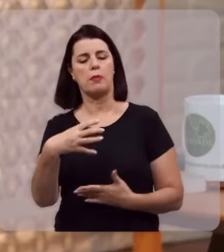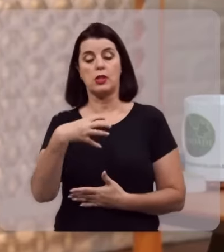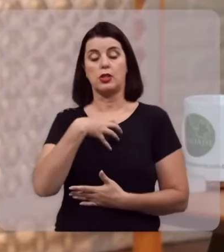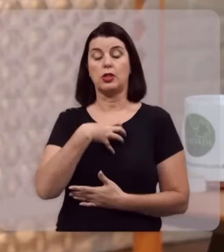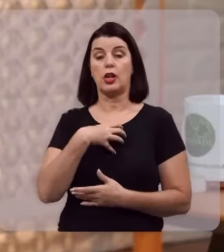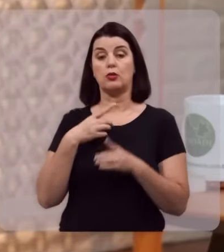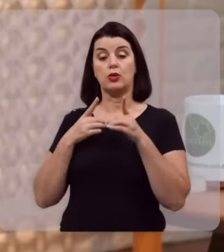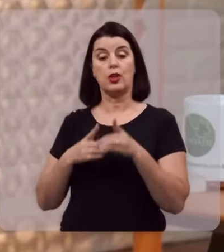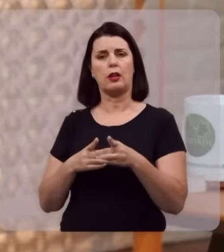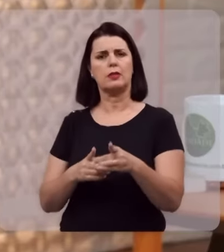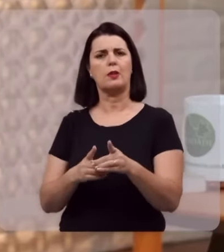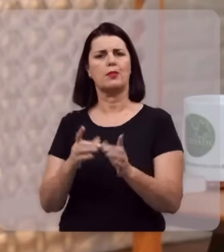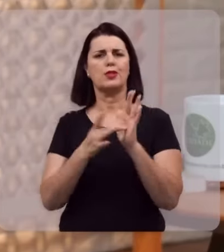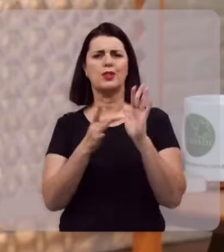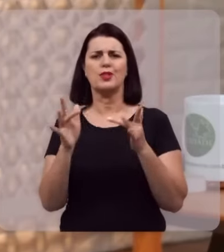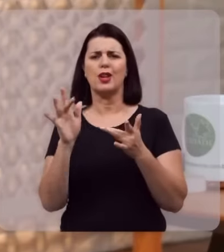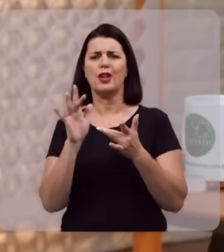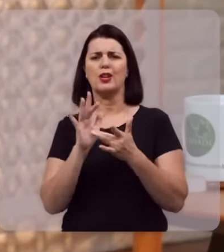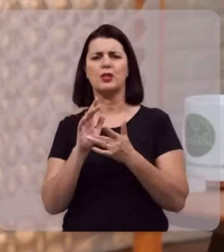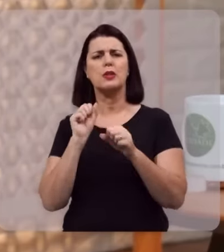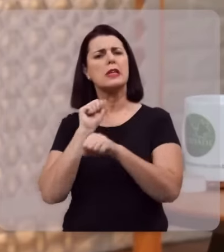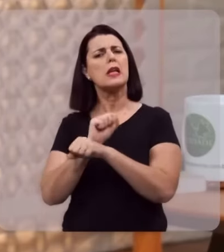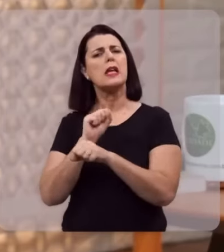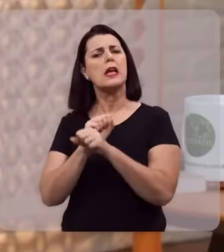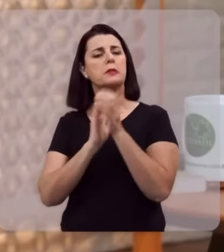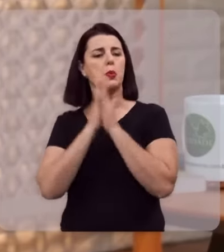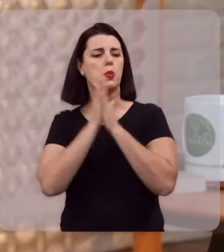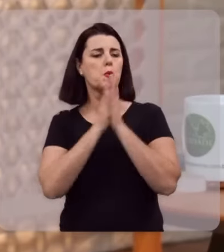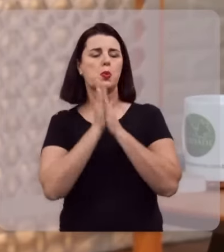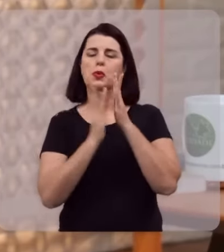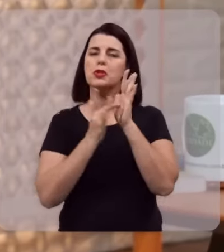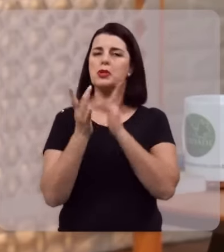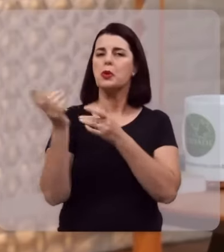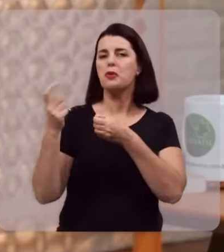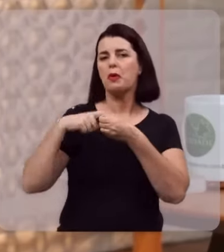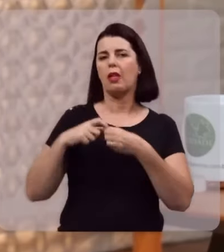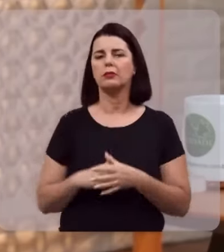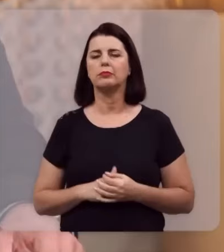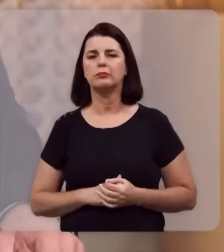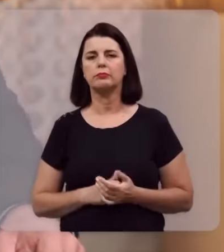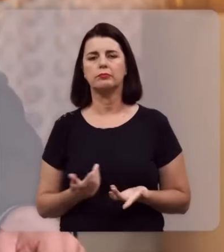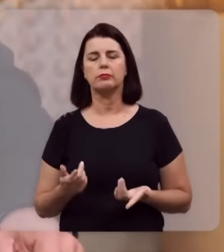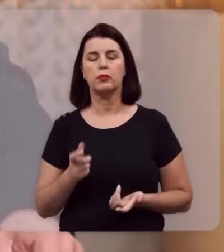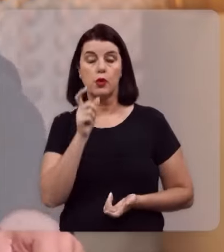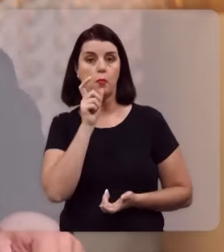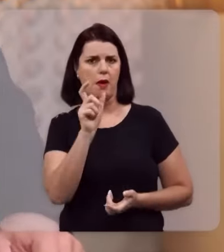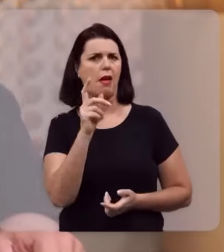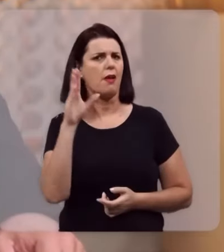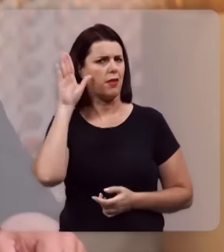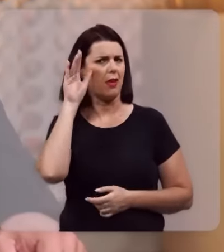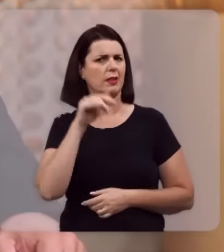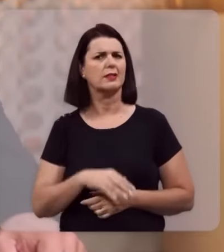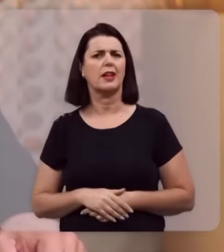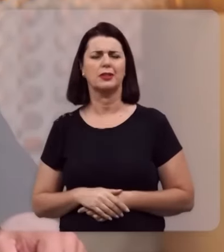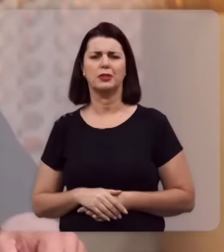atitudes do discípulo, da discípula de Jesus, que aguardam ansiosamente o retorno do seu Senhor? Você usou uma palavra